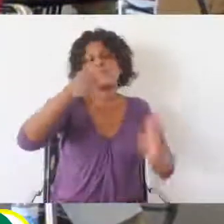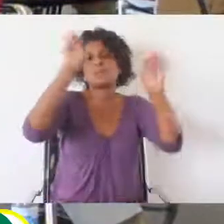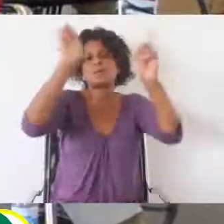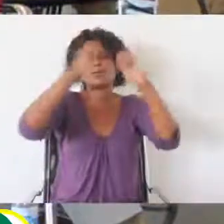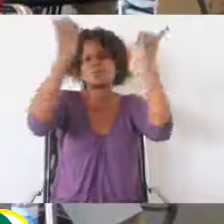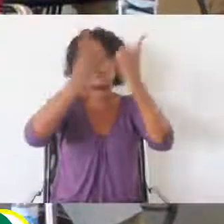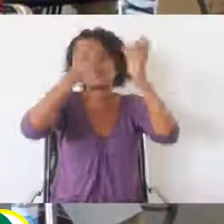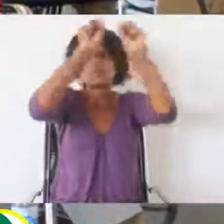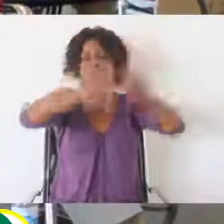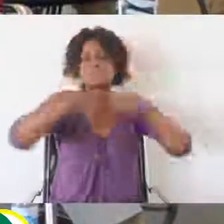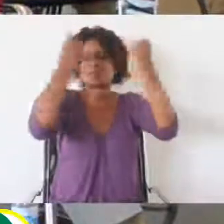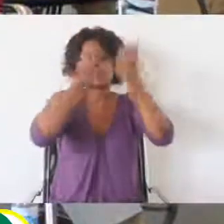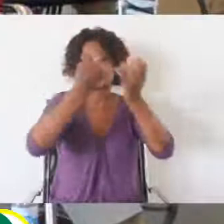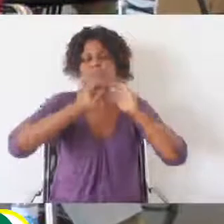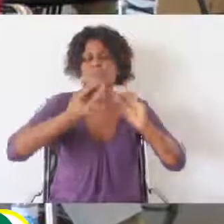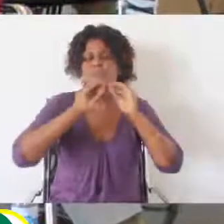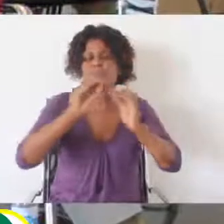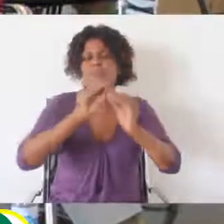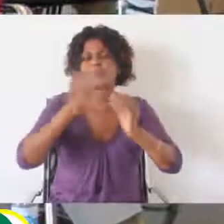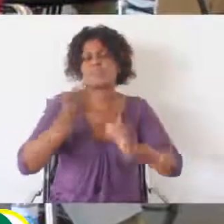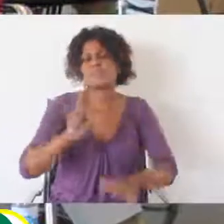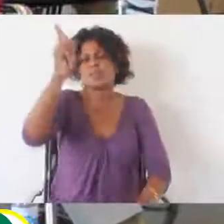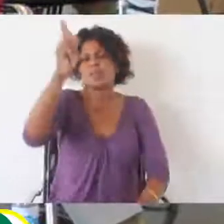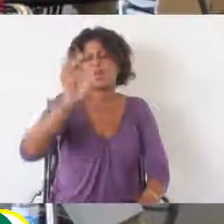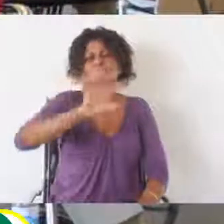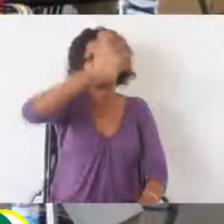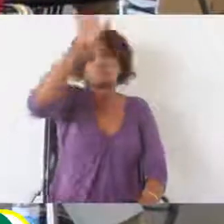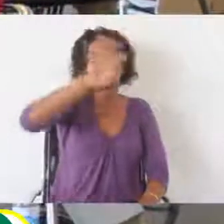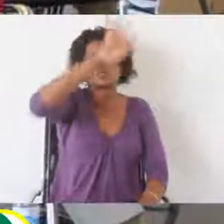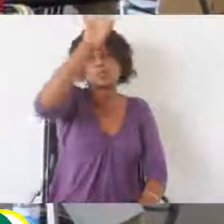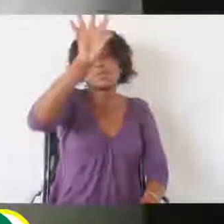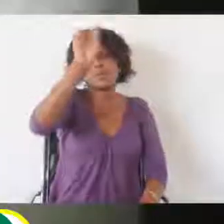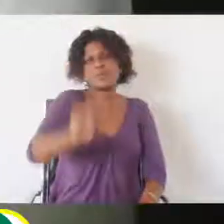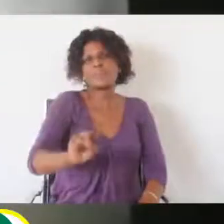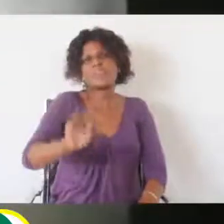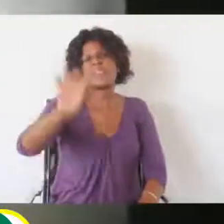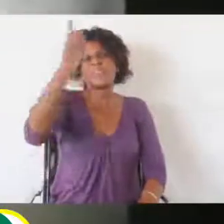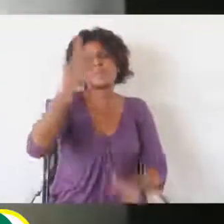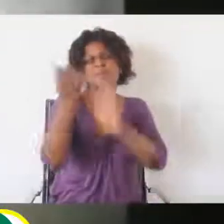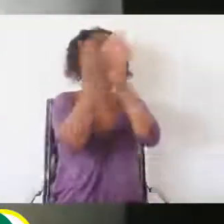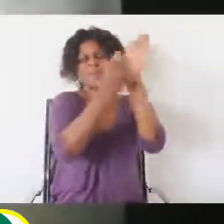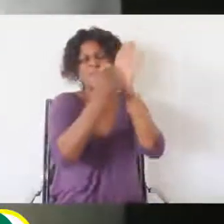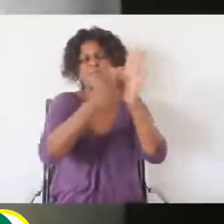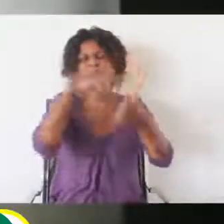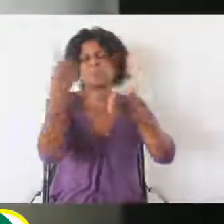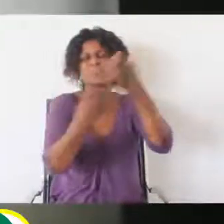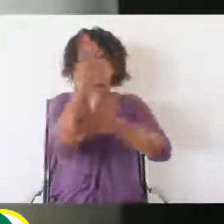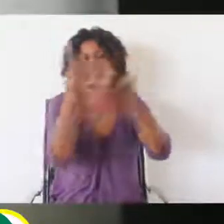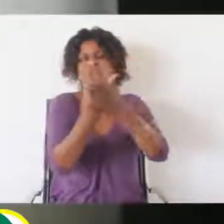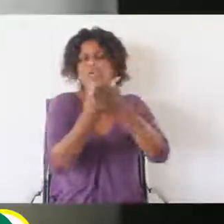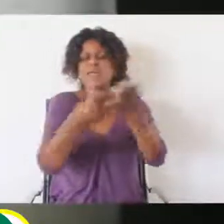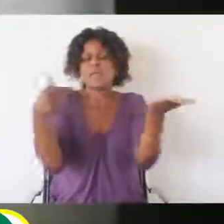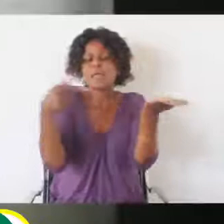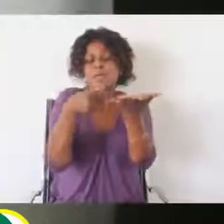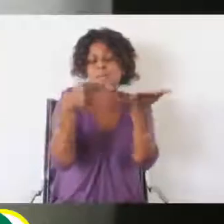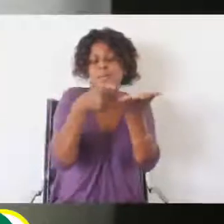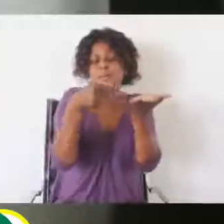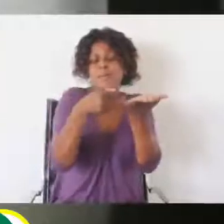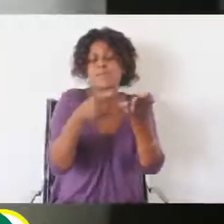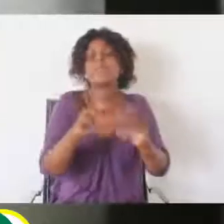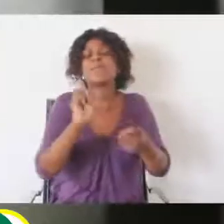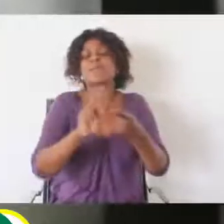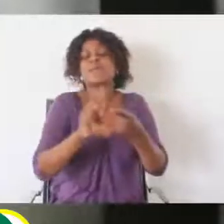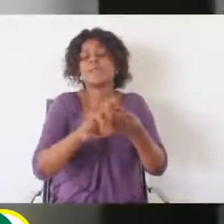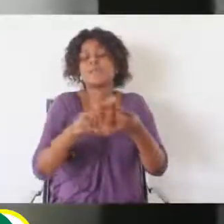Austral, que pela primeira vez acontece em formato virtual este ano. Na abertura do encontro, o vice-ministro da